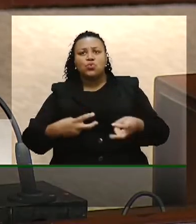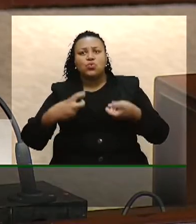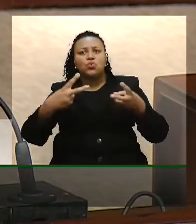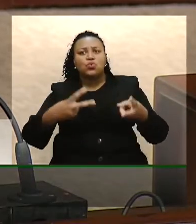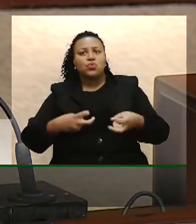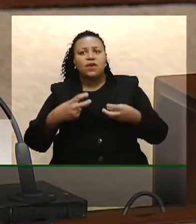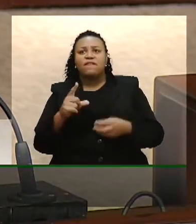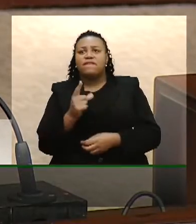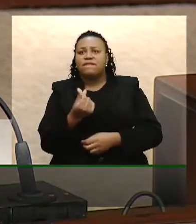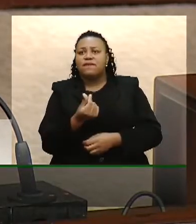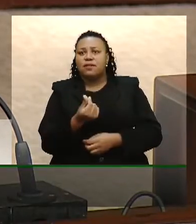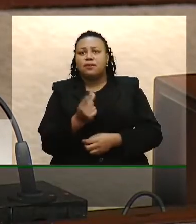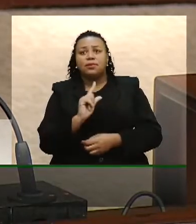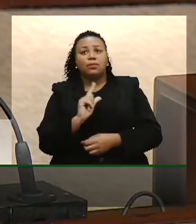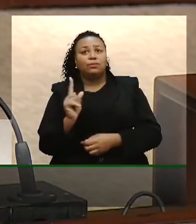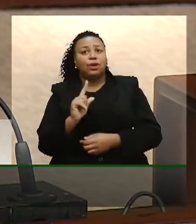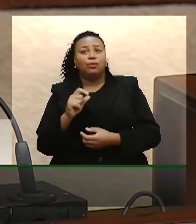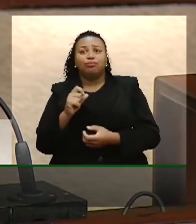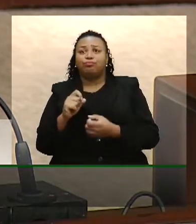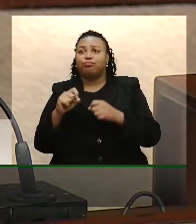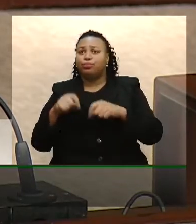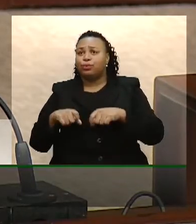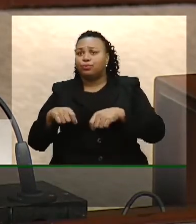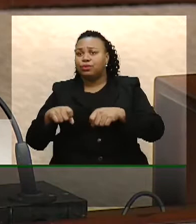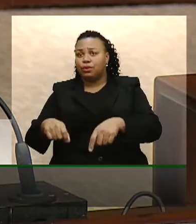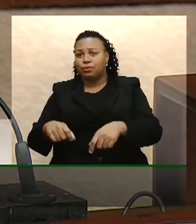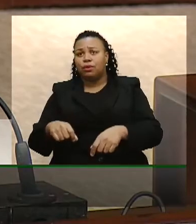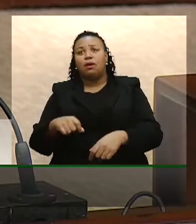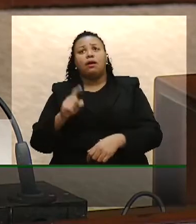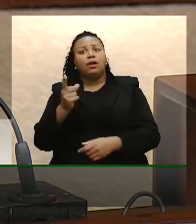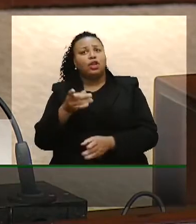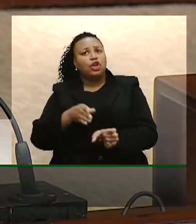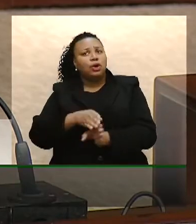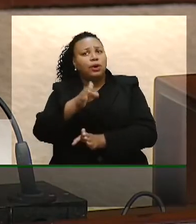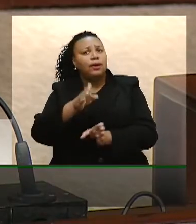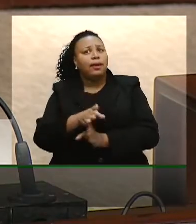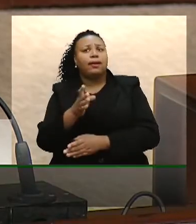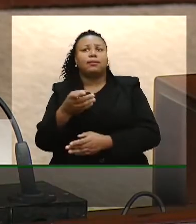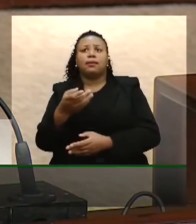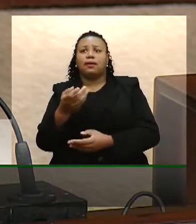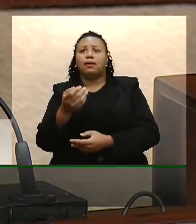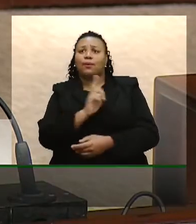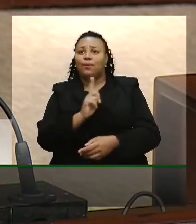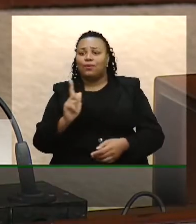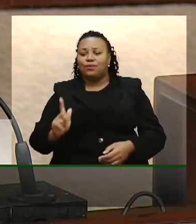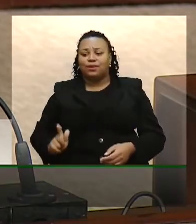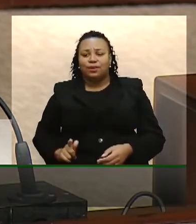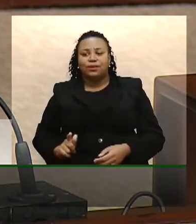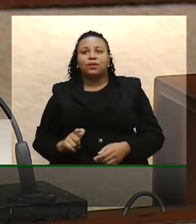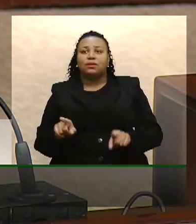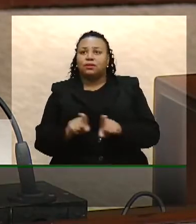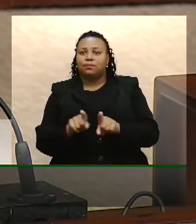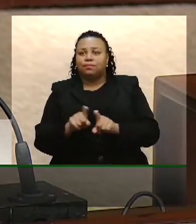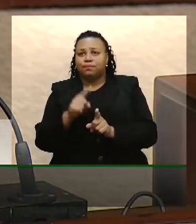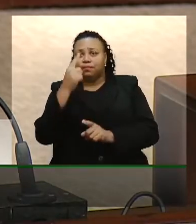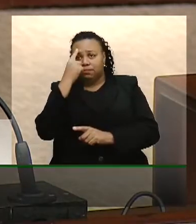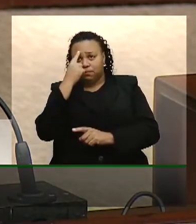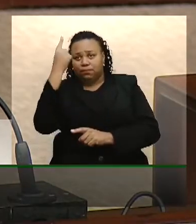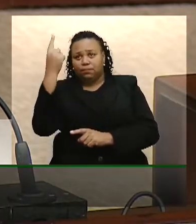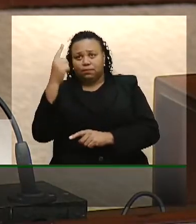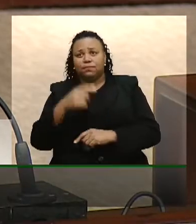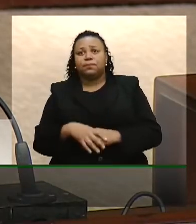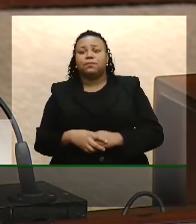capital financeiro não produtivo e orienta suas medidas de governo e as suas iniciativas